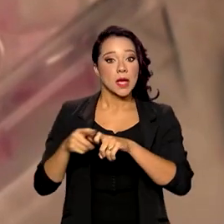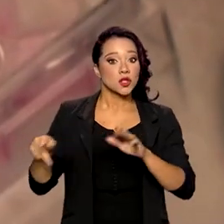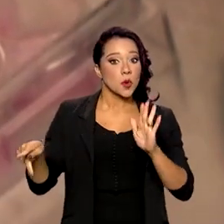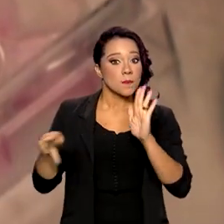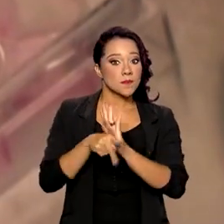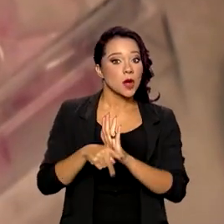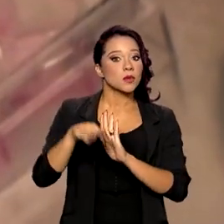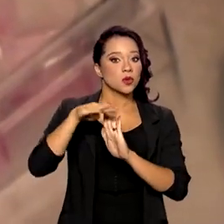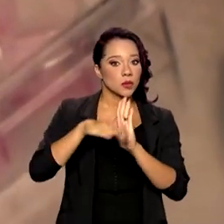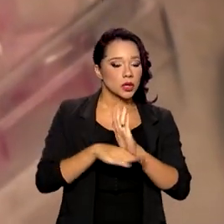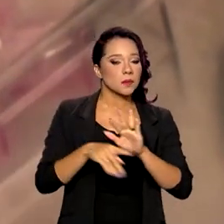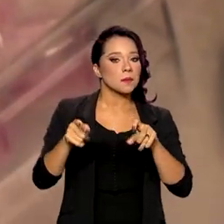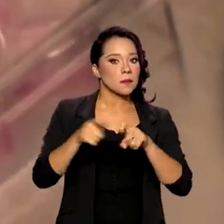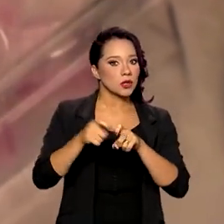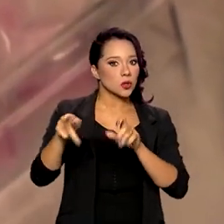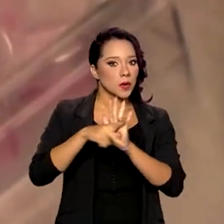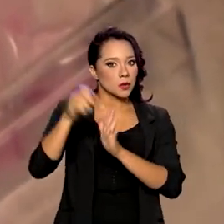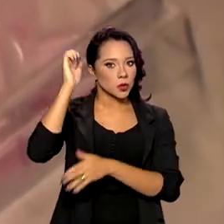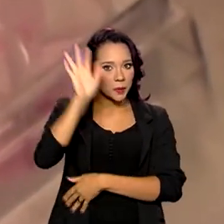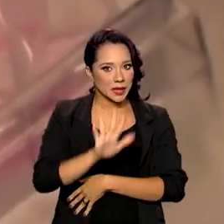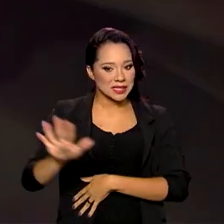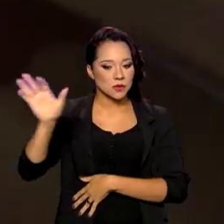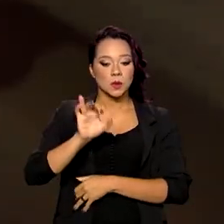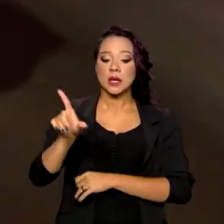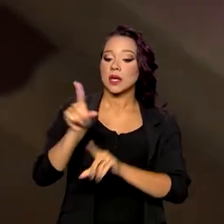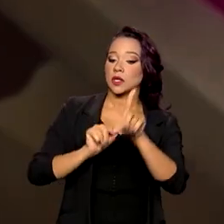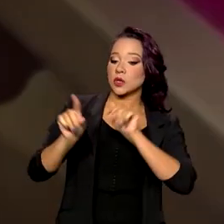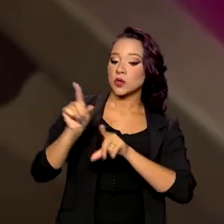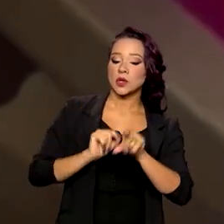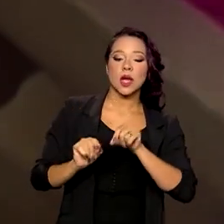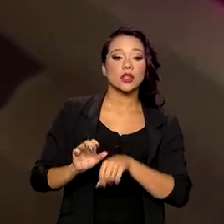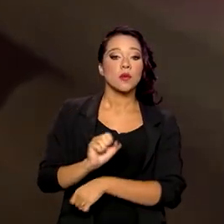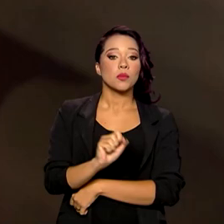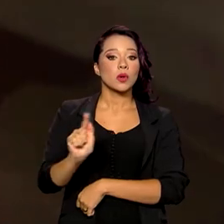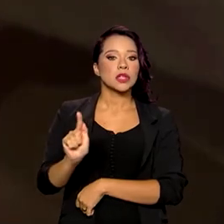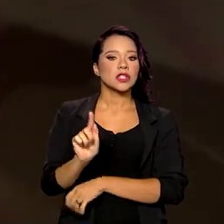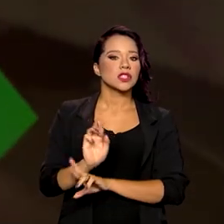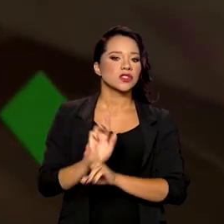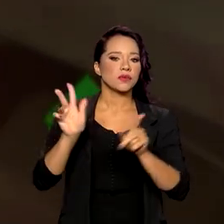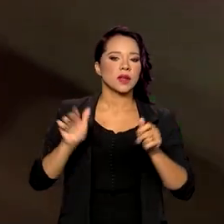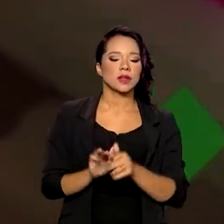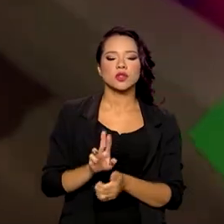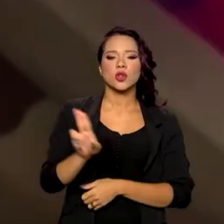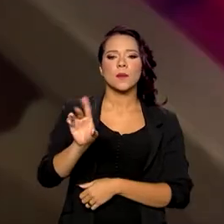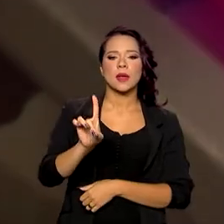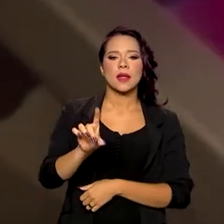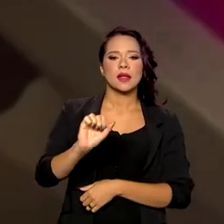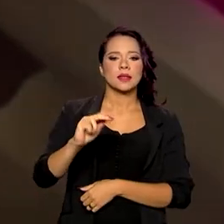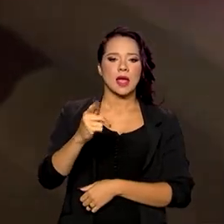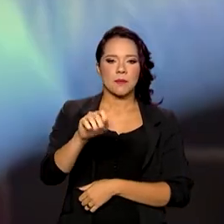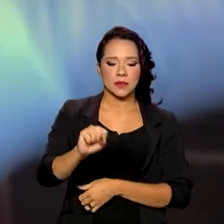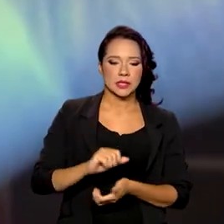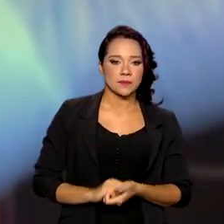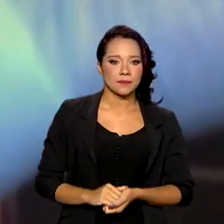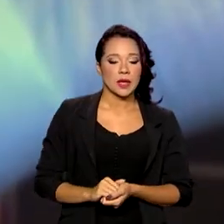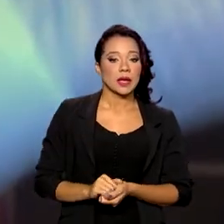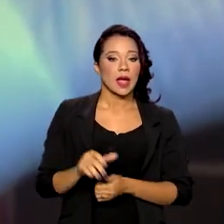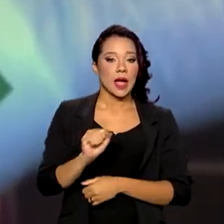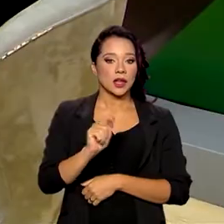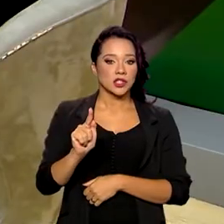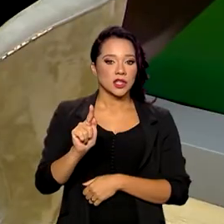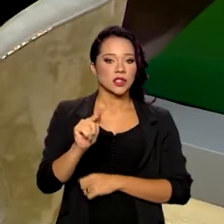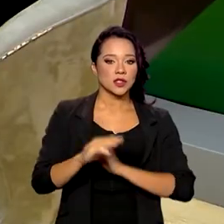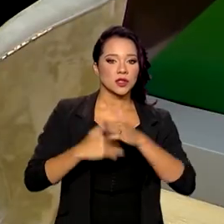do programa Médico pelo Brasil, que é selecionado por uma agência independente chamada DAPS, Agência de Desenvolvimento da